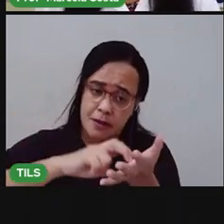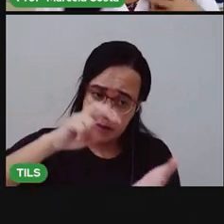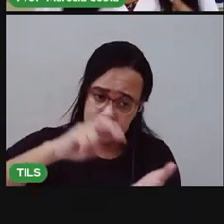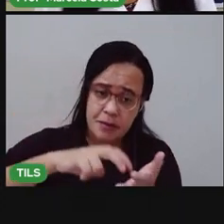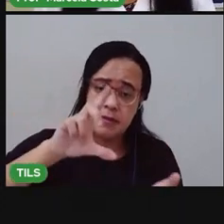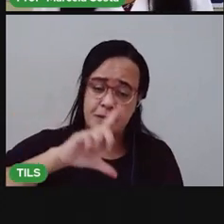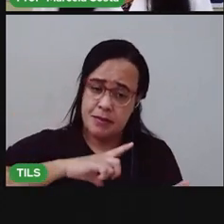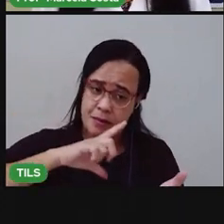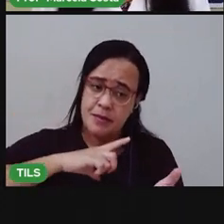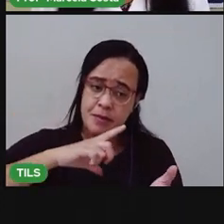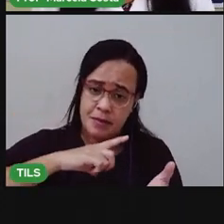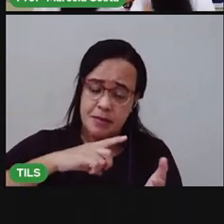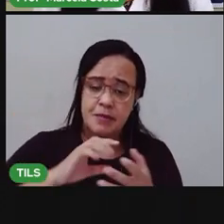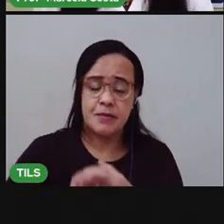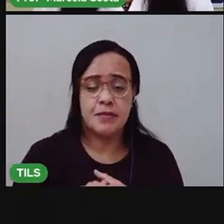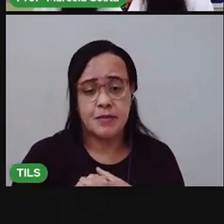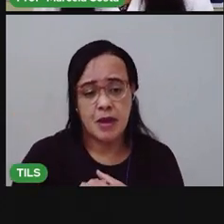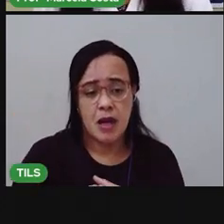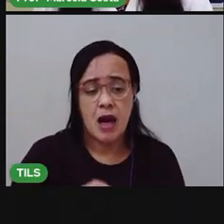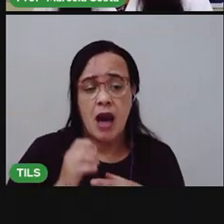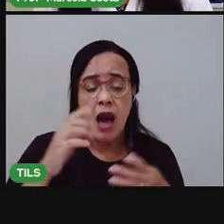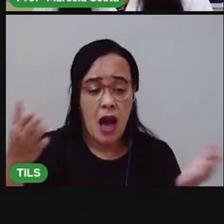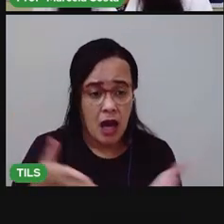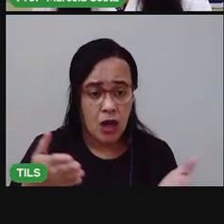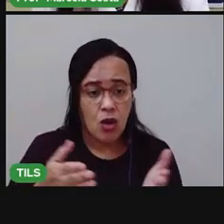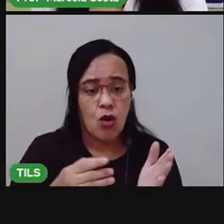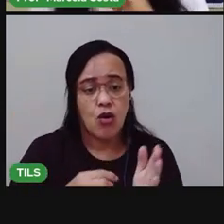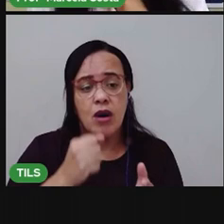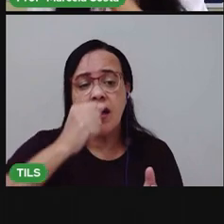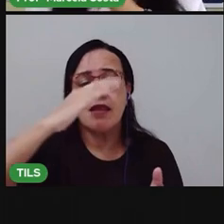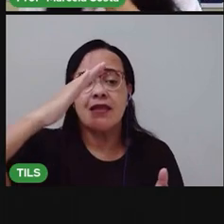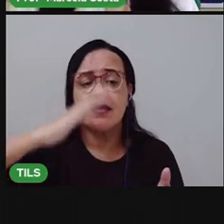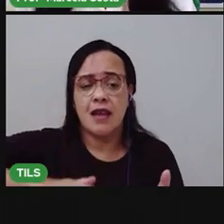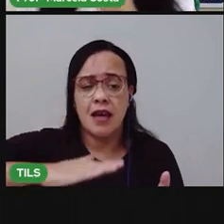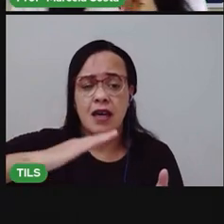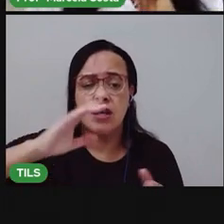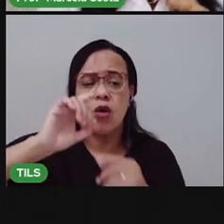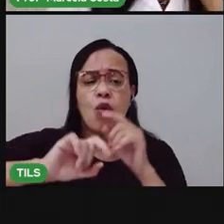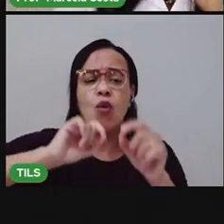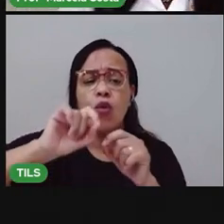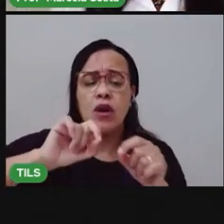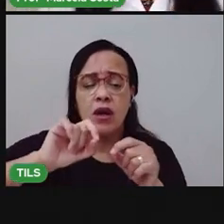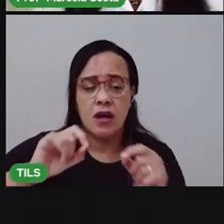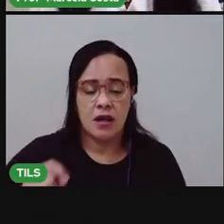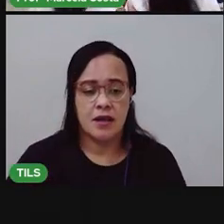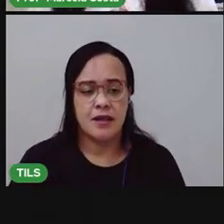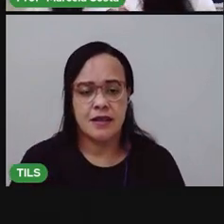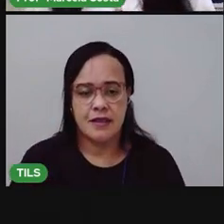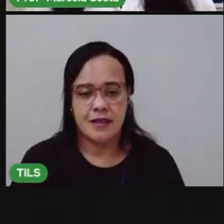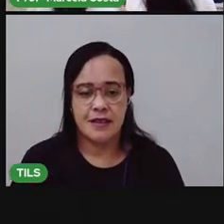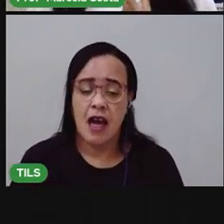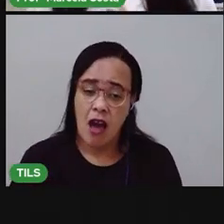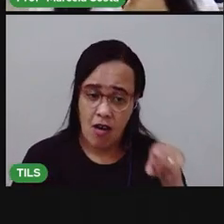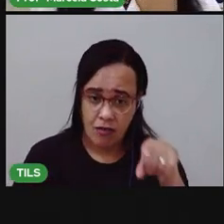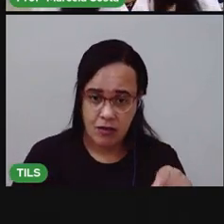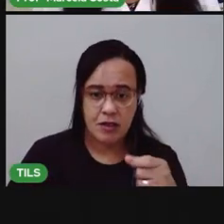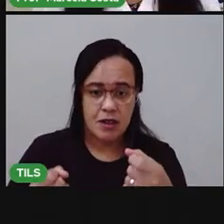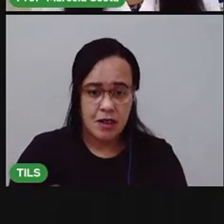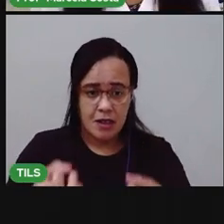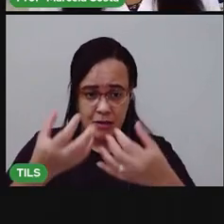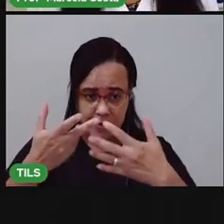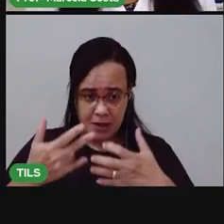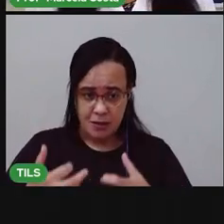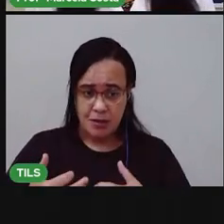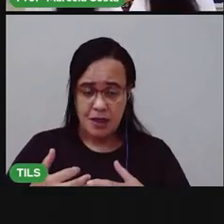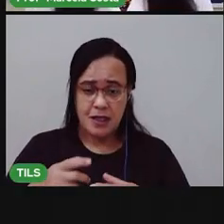ver agora o que as crianças costumam fazer à tarde. E aí você vai me contando se o que eu estou dizendo aqui é o que você